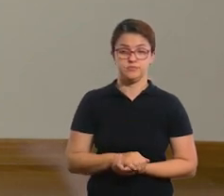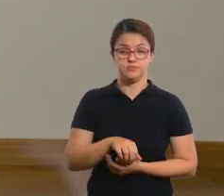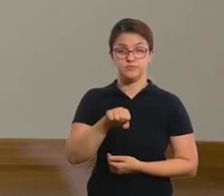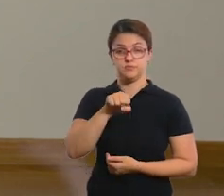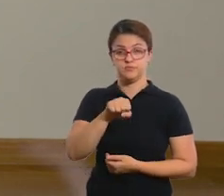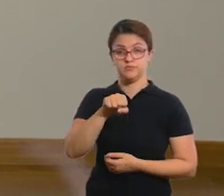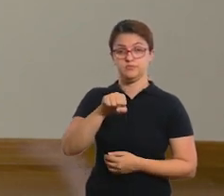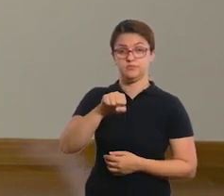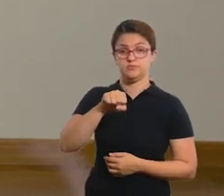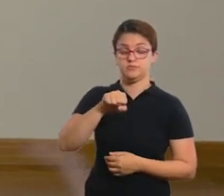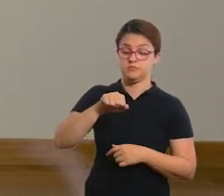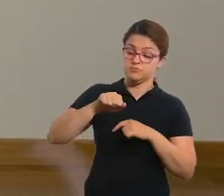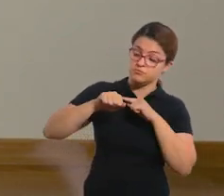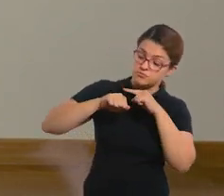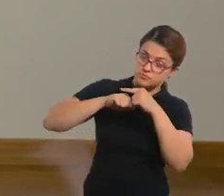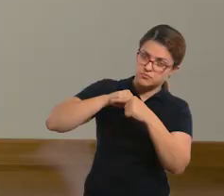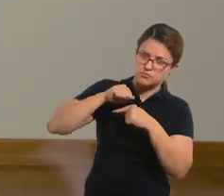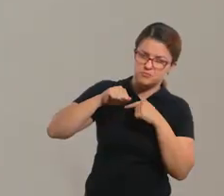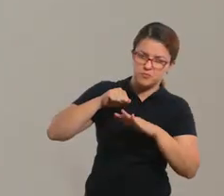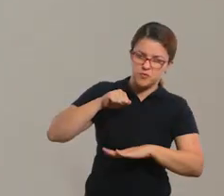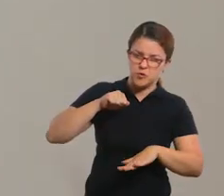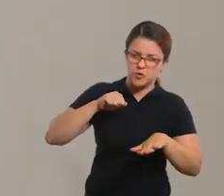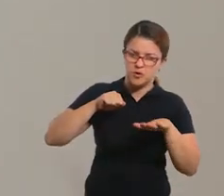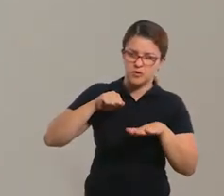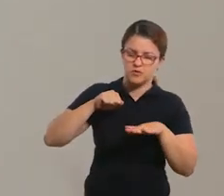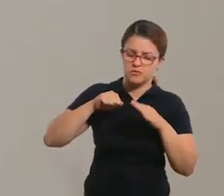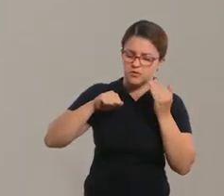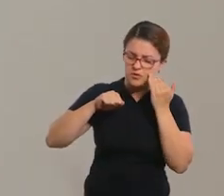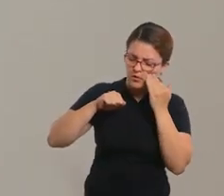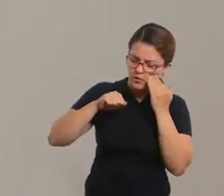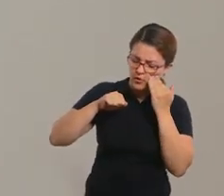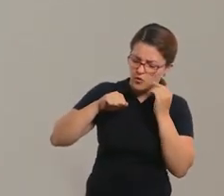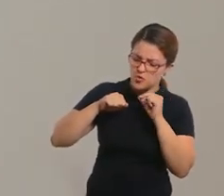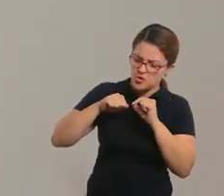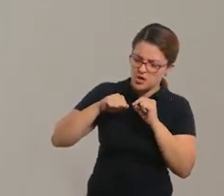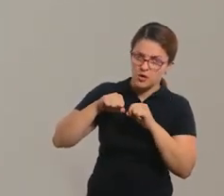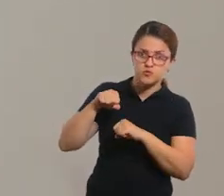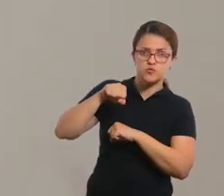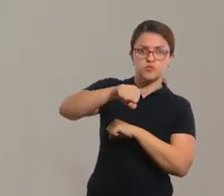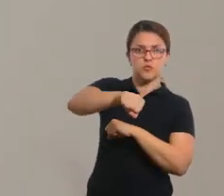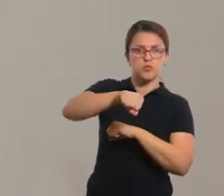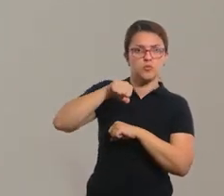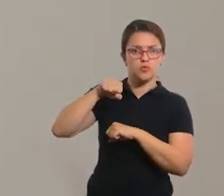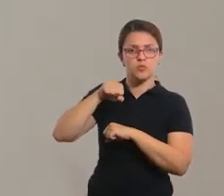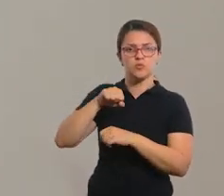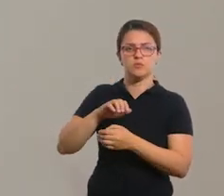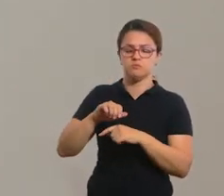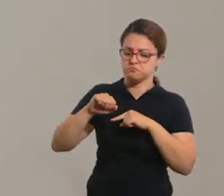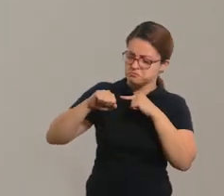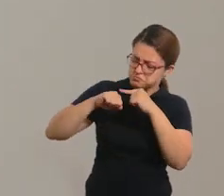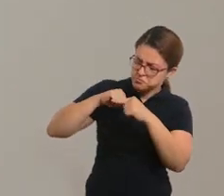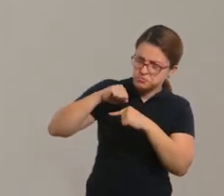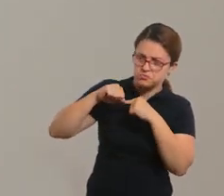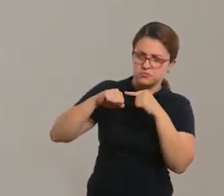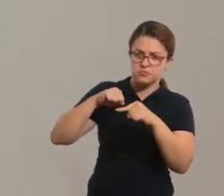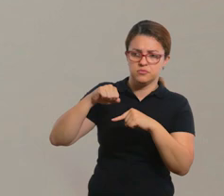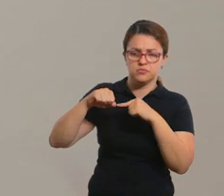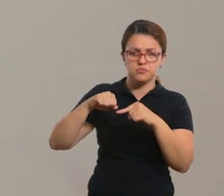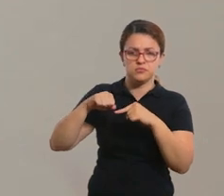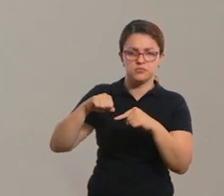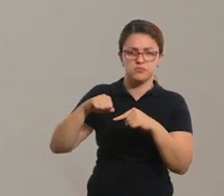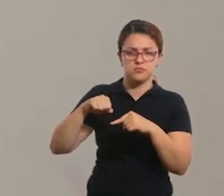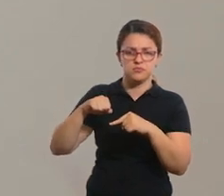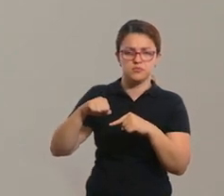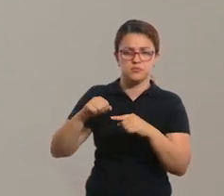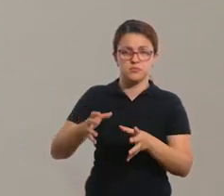Ó, peguei essa imagem, tá bom? Para as crianças menores, ela vai ter que entender que isso daqui é um soco, tá? Então, ela vai ter que desferir